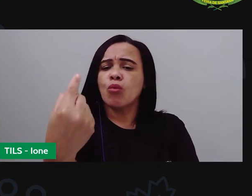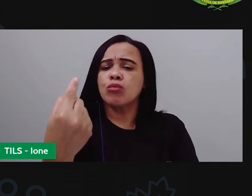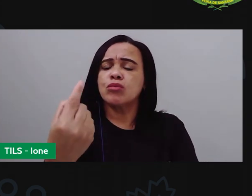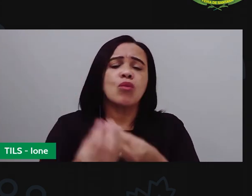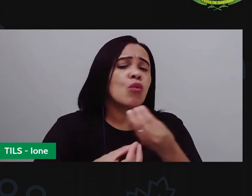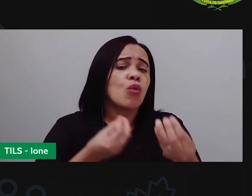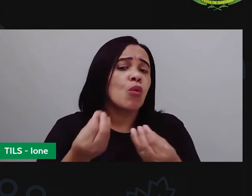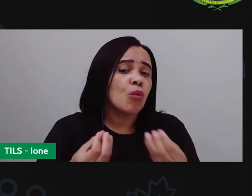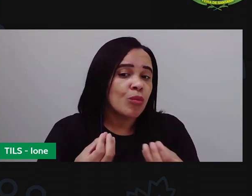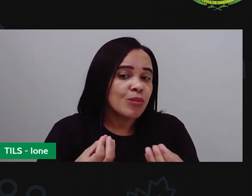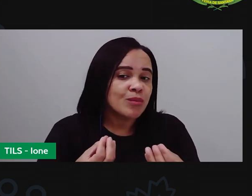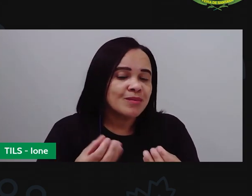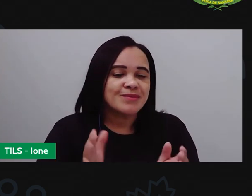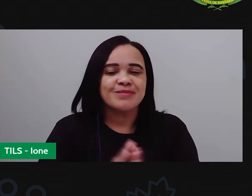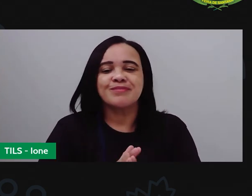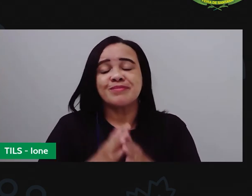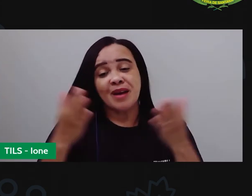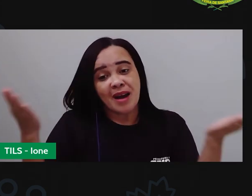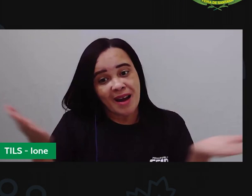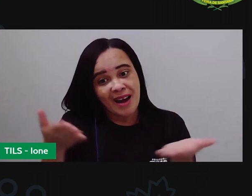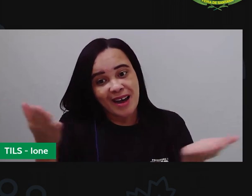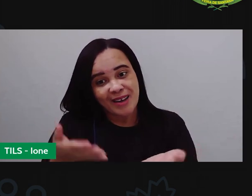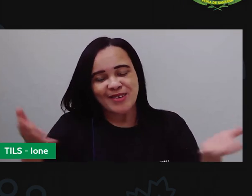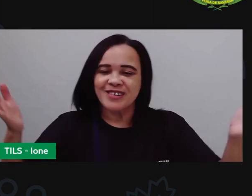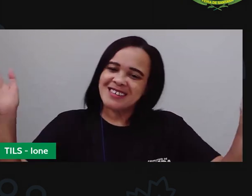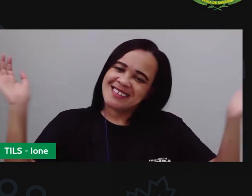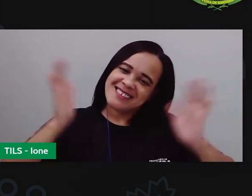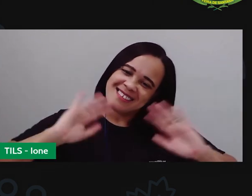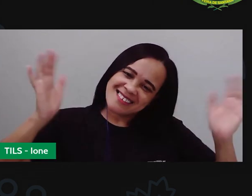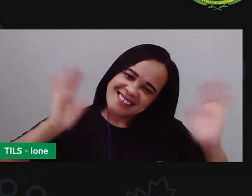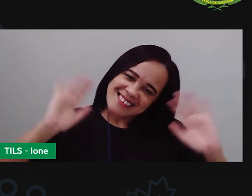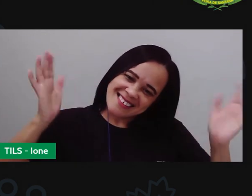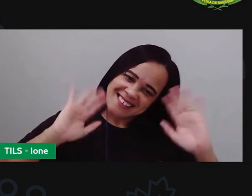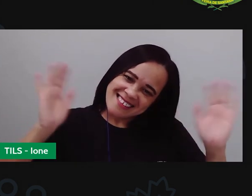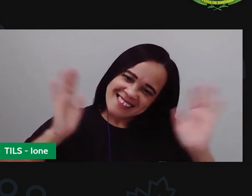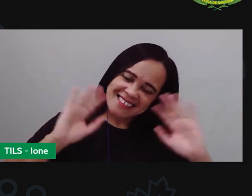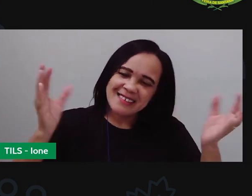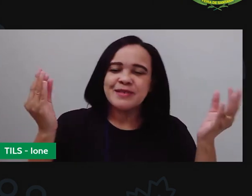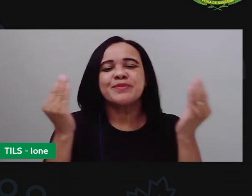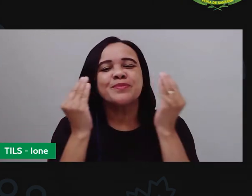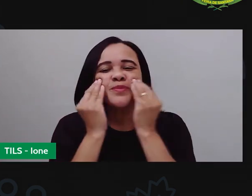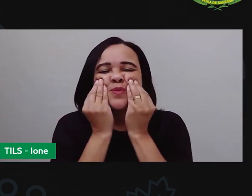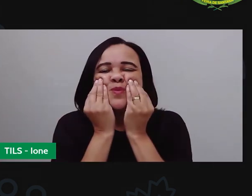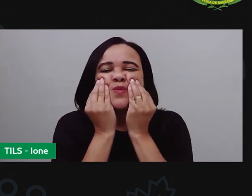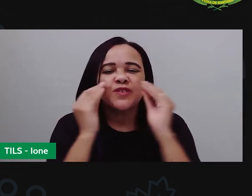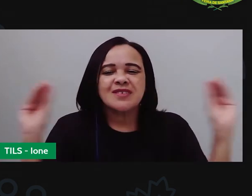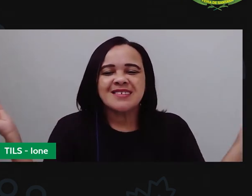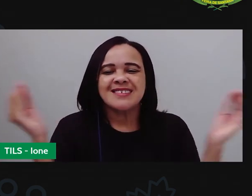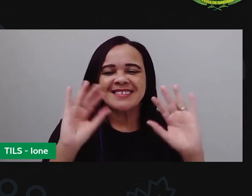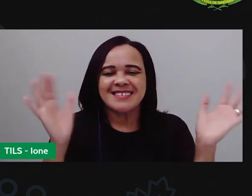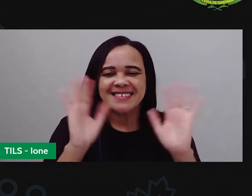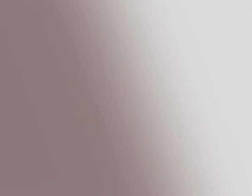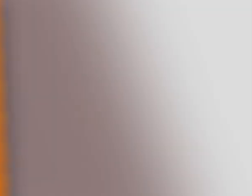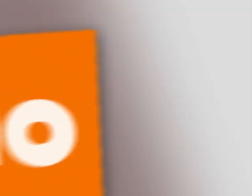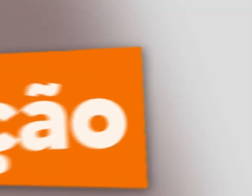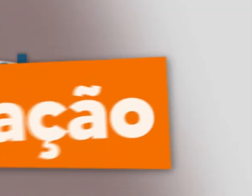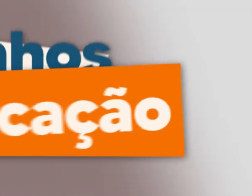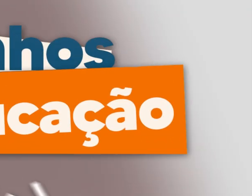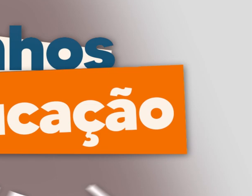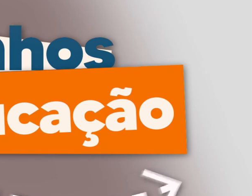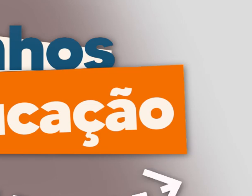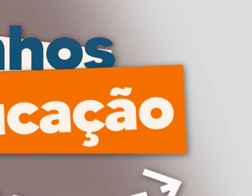agora nos despedimos e nos vemos na próxima aula beijo grande até mais